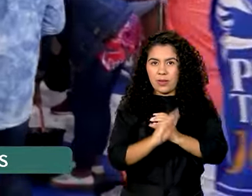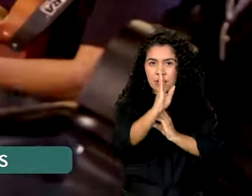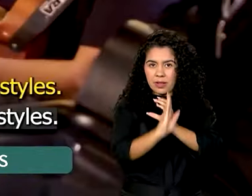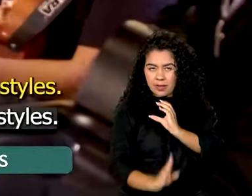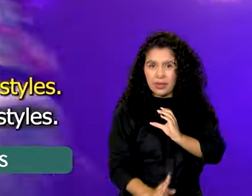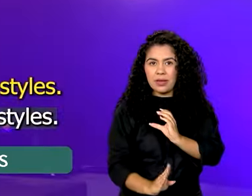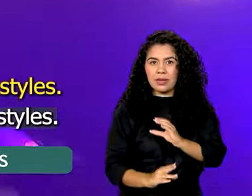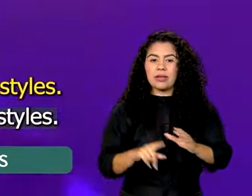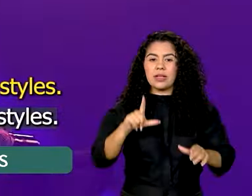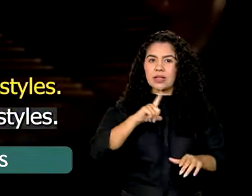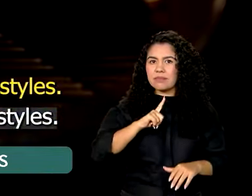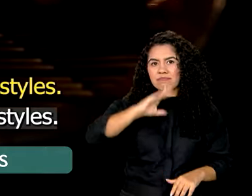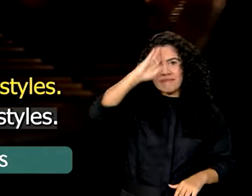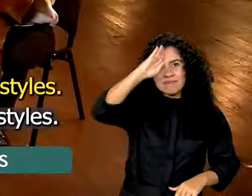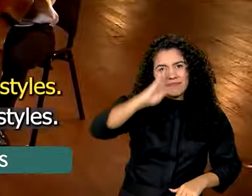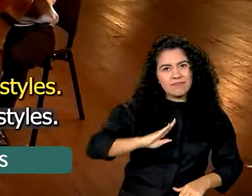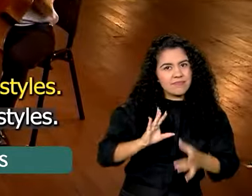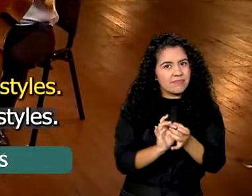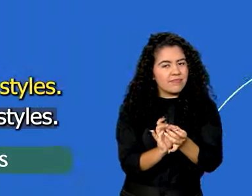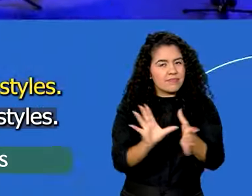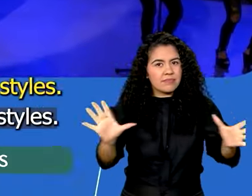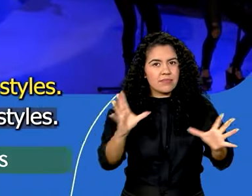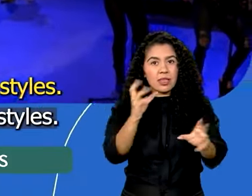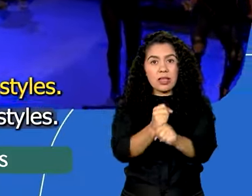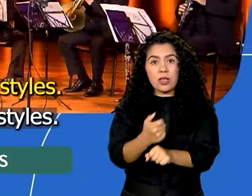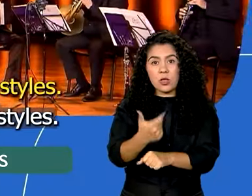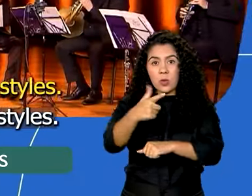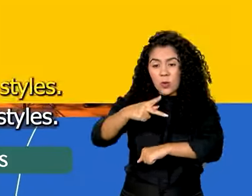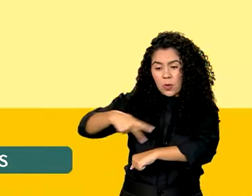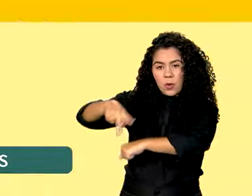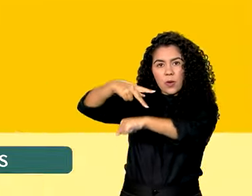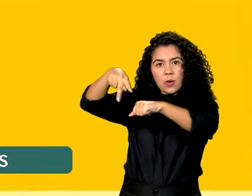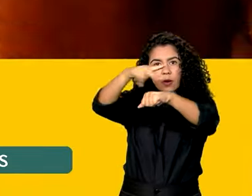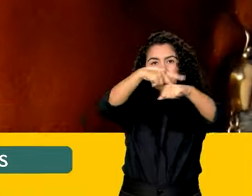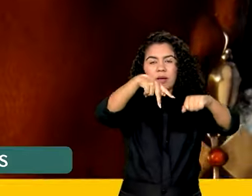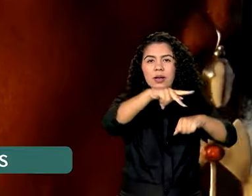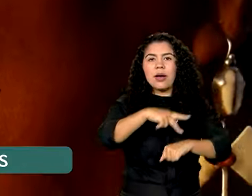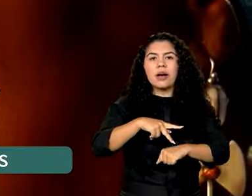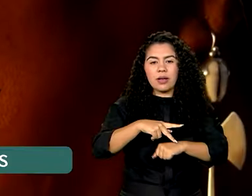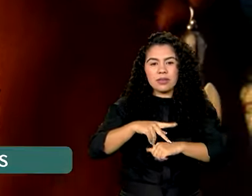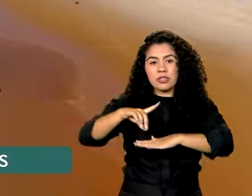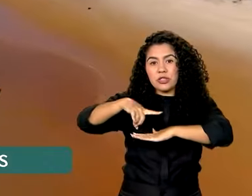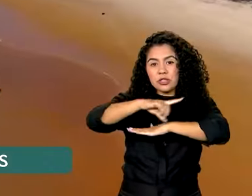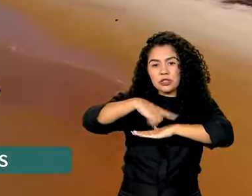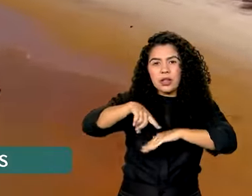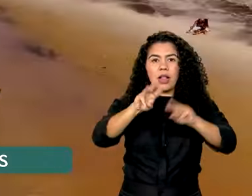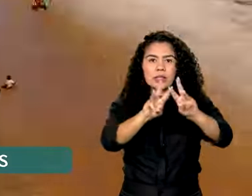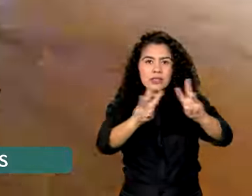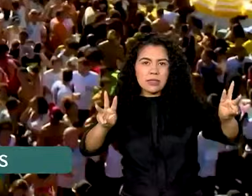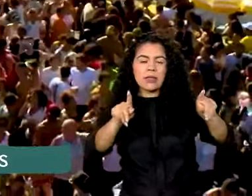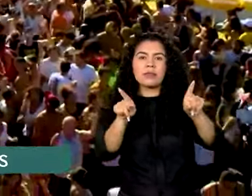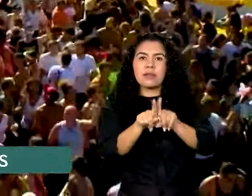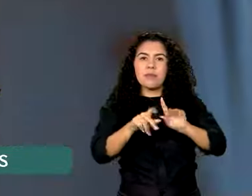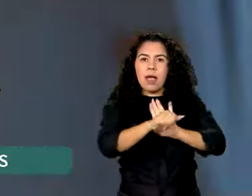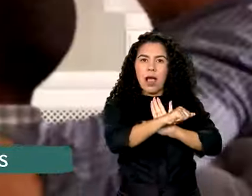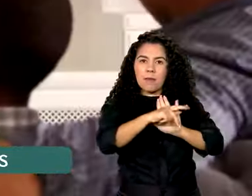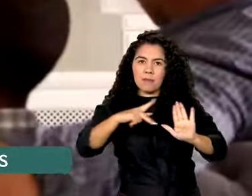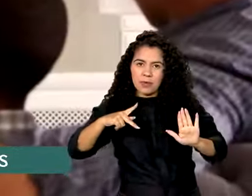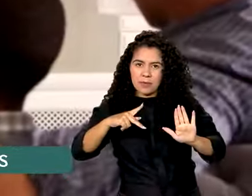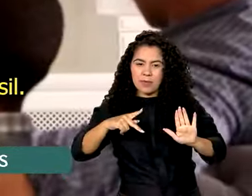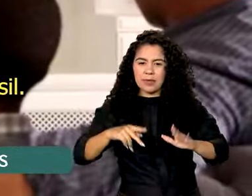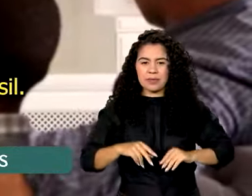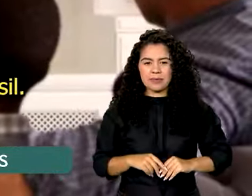que está disponível gratuitamente para 12 países via Parabólica digital no site e no aplicativo da emissora.